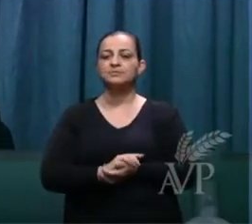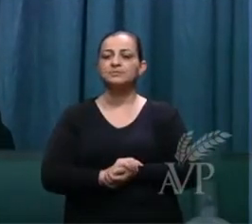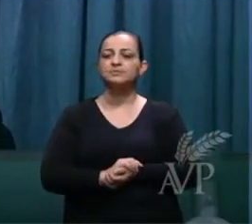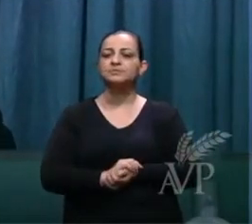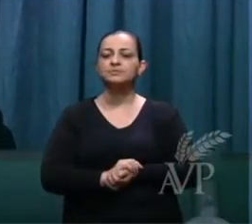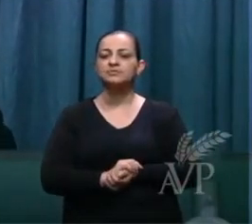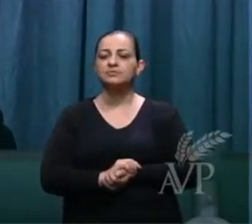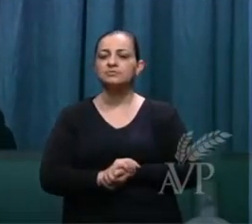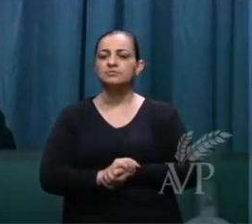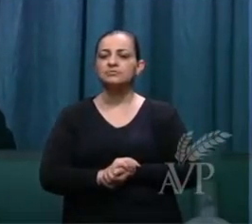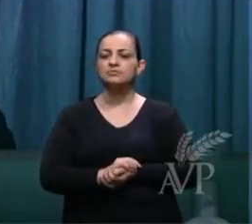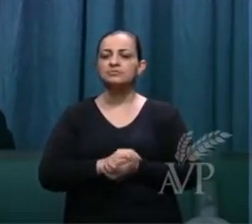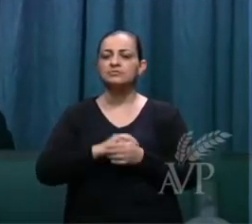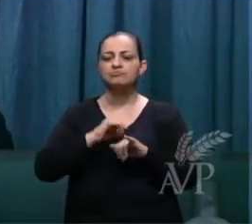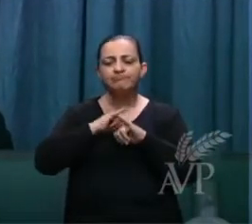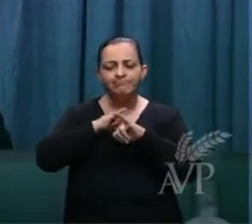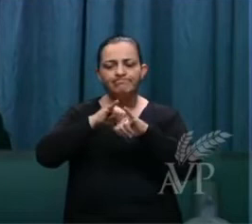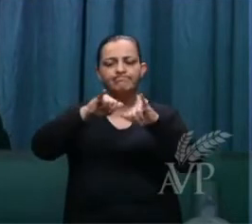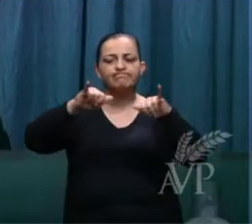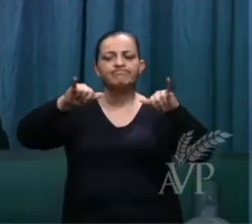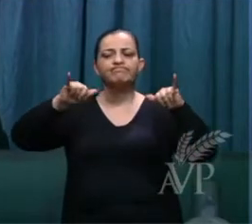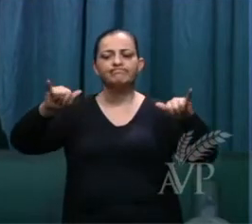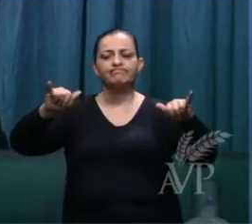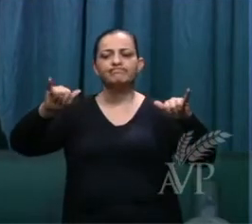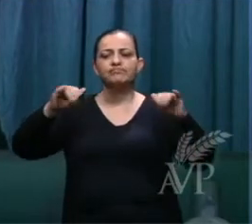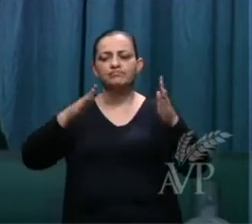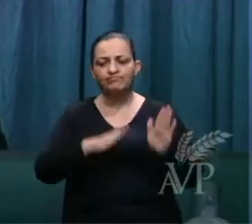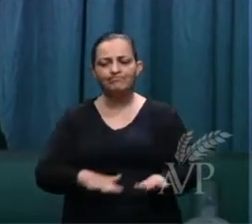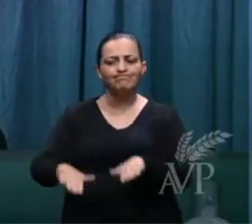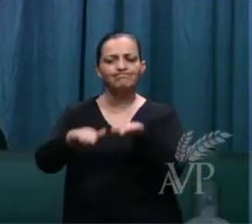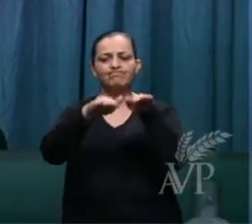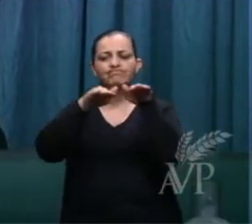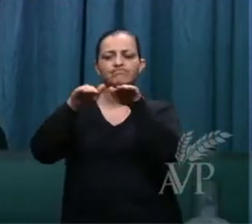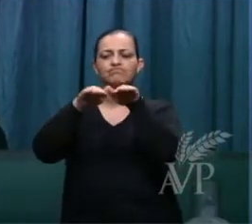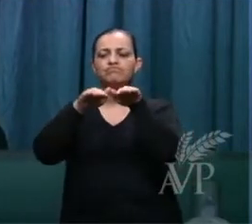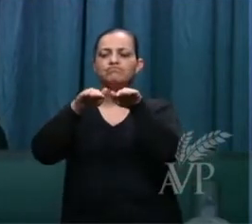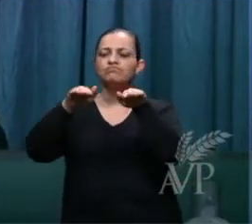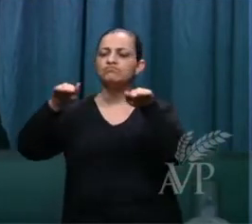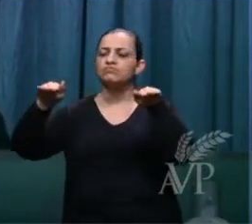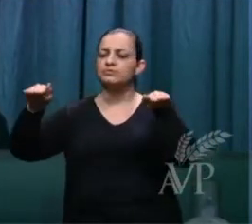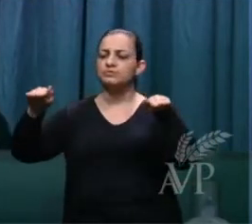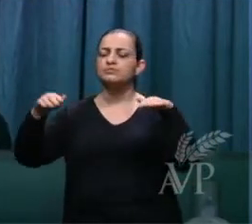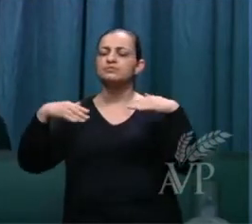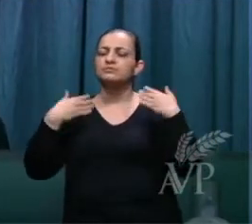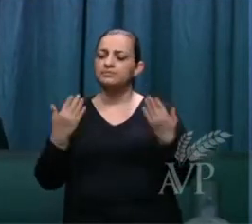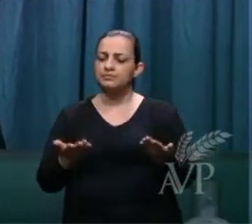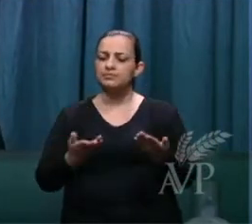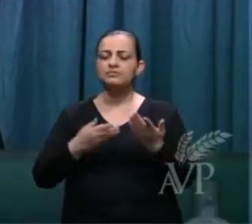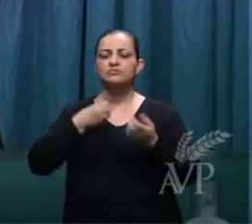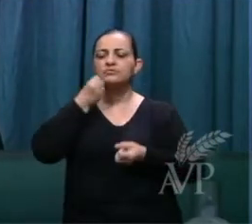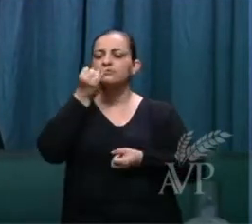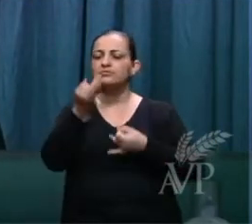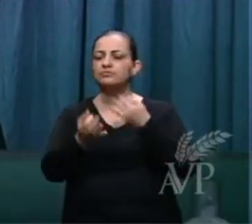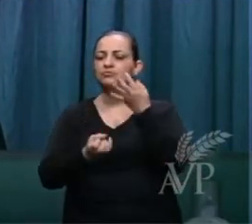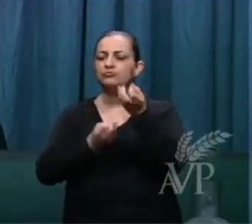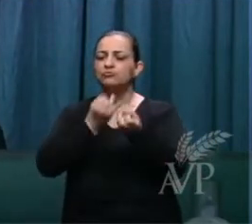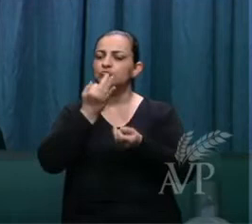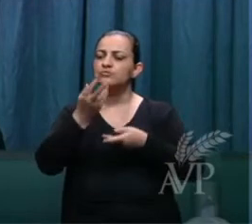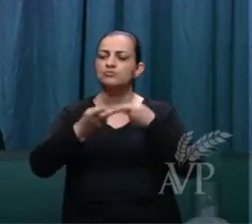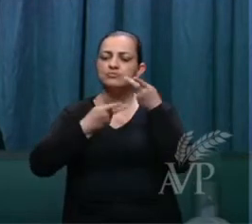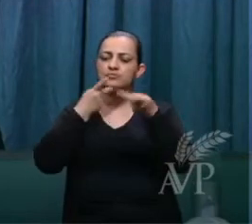trazer uma mensagem correspondente, mas a gente vai falar de um assunto